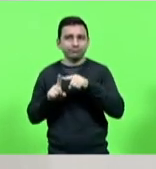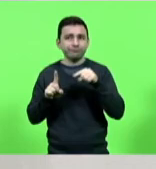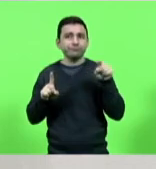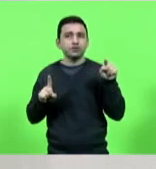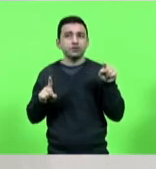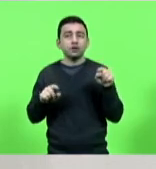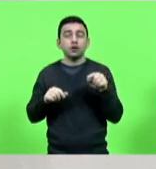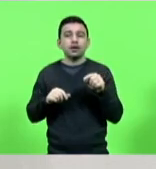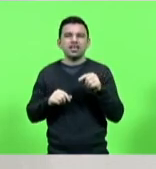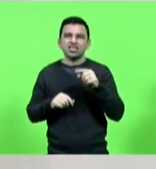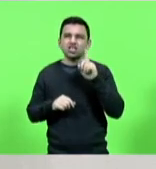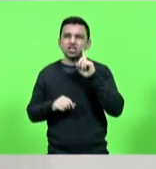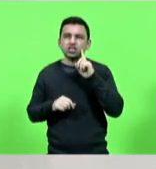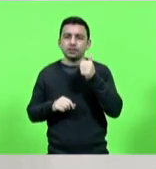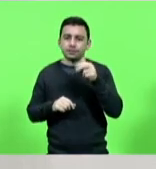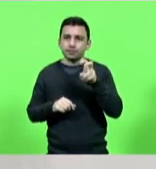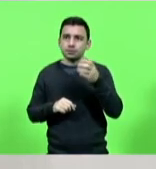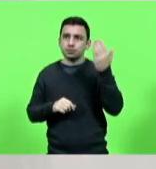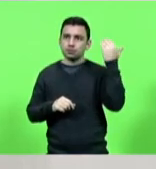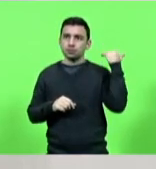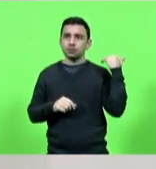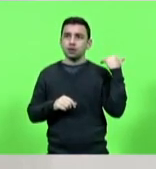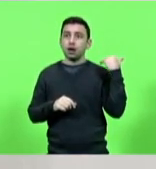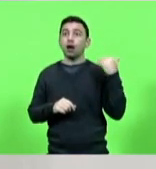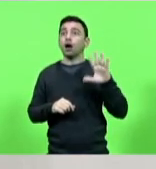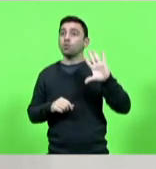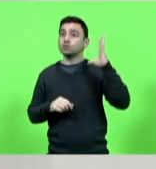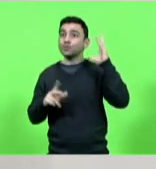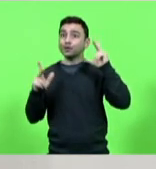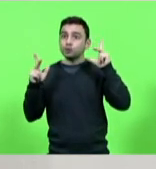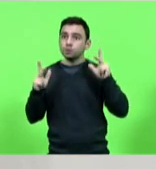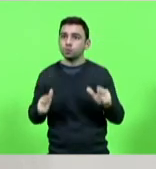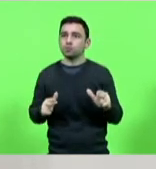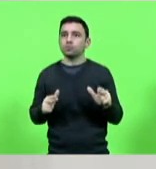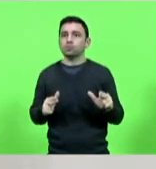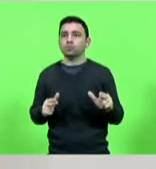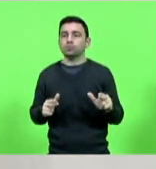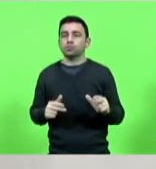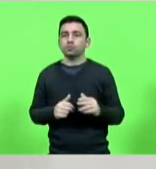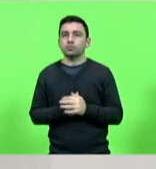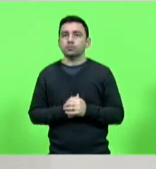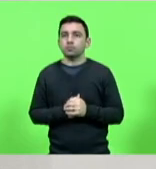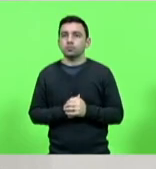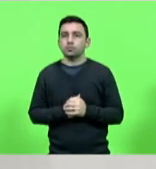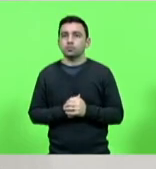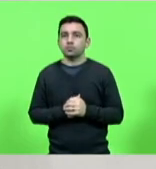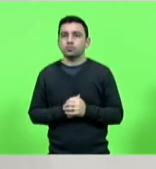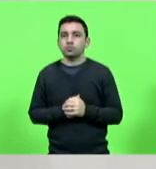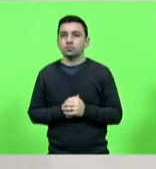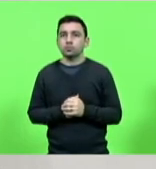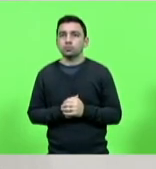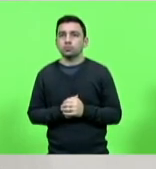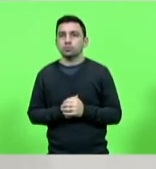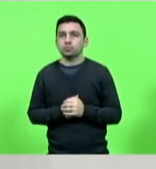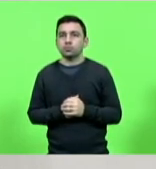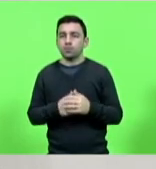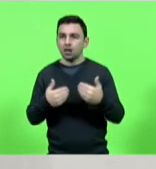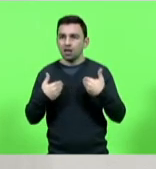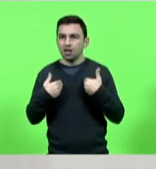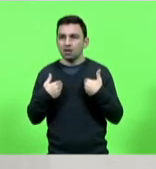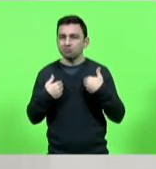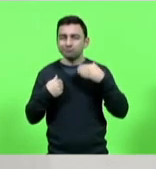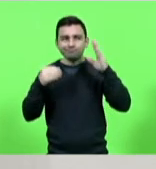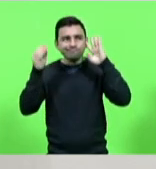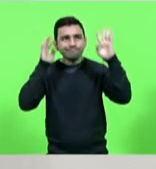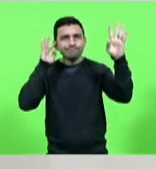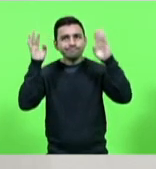dias, aproximadamente, a mesma ação aconteceu e eu fiquei a pensar